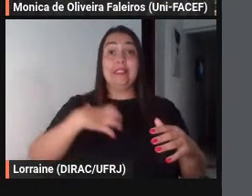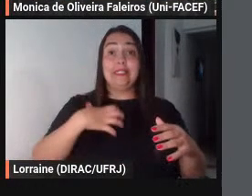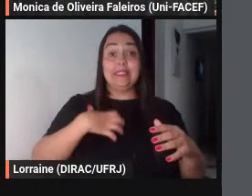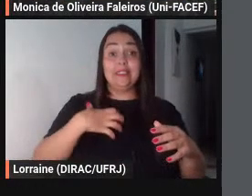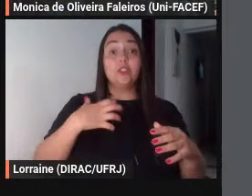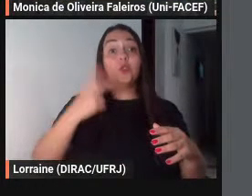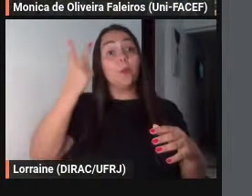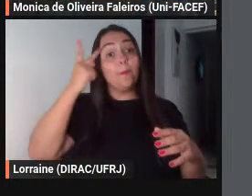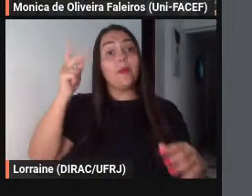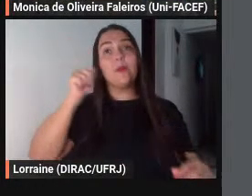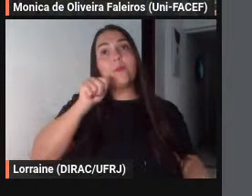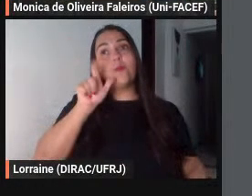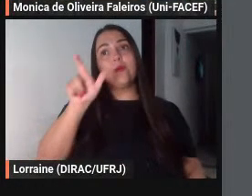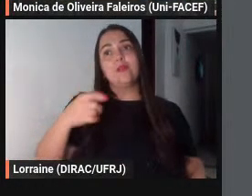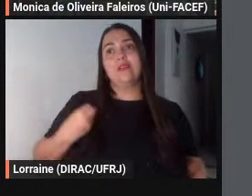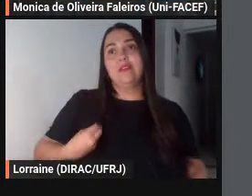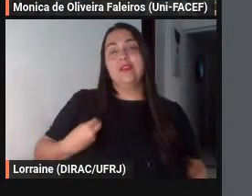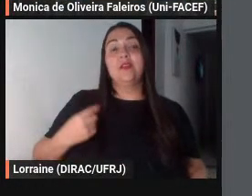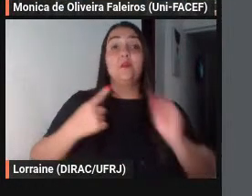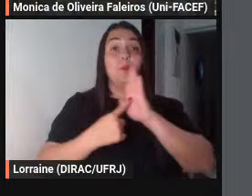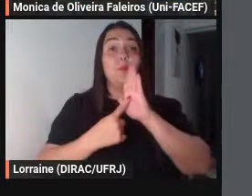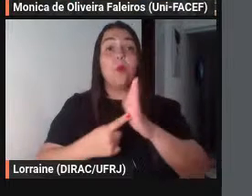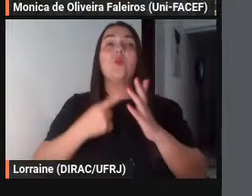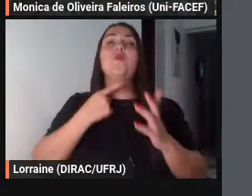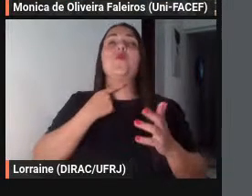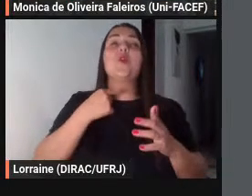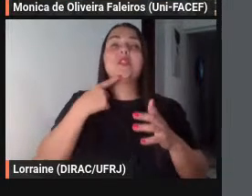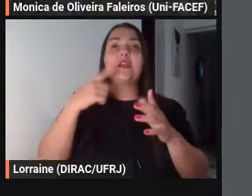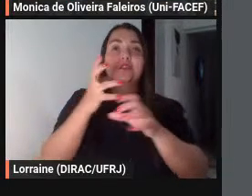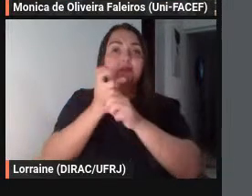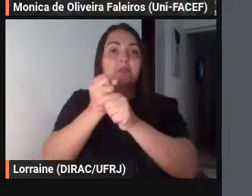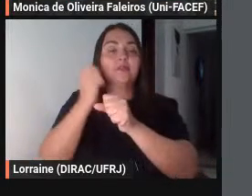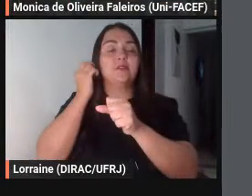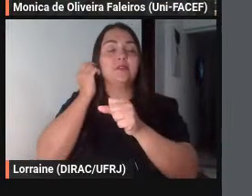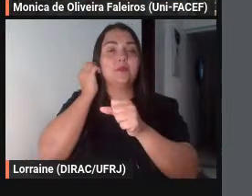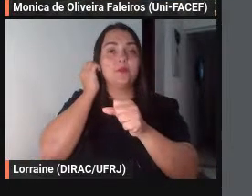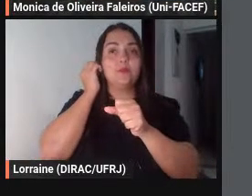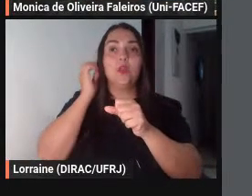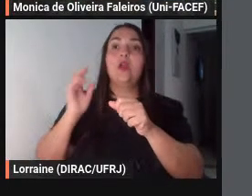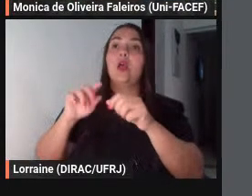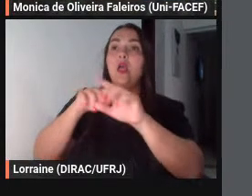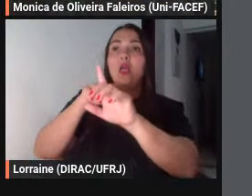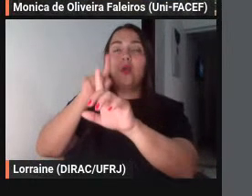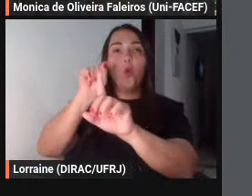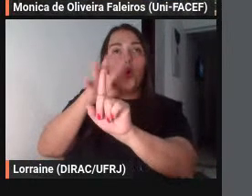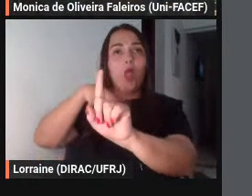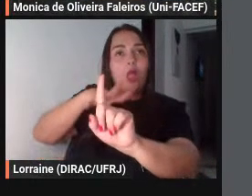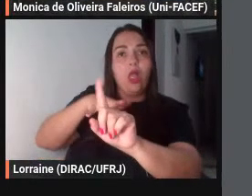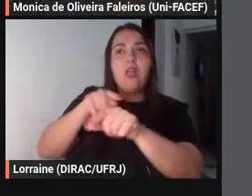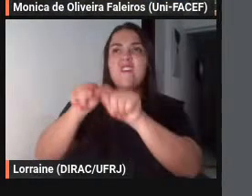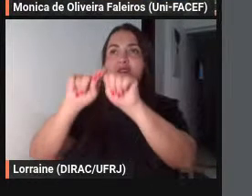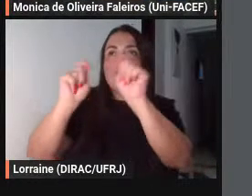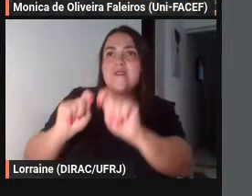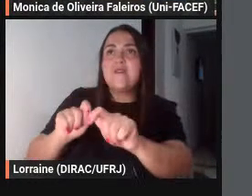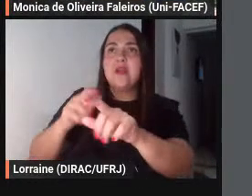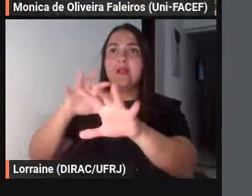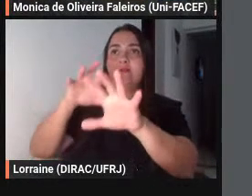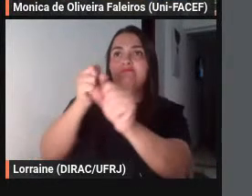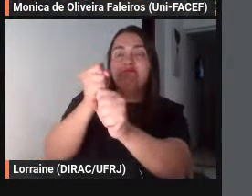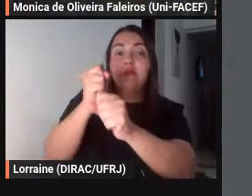feminina que revela esse desejo de posse controle objetificação ou seja é a mais perfeita